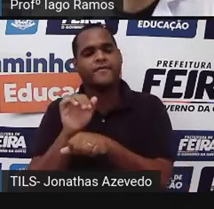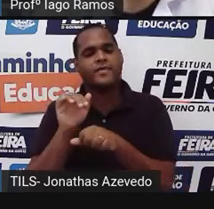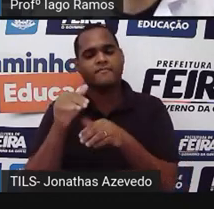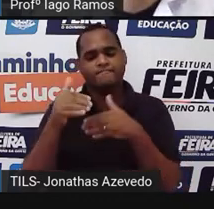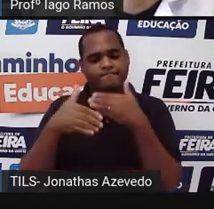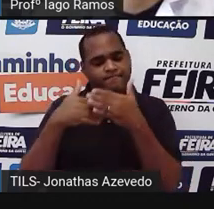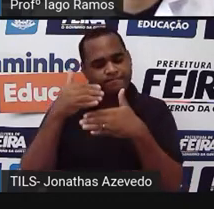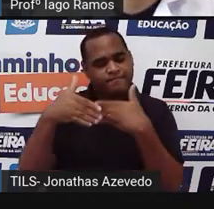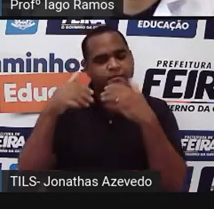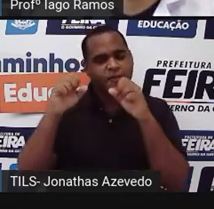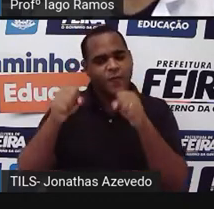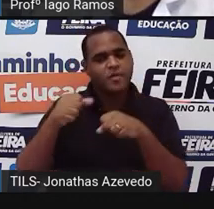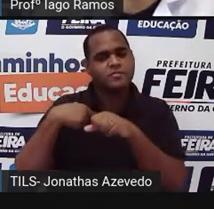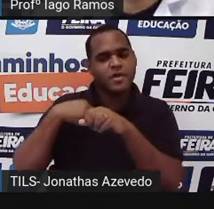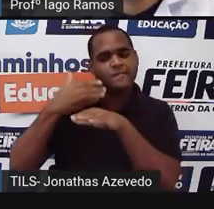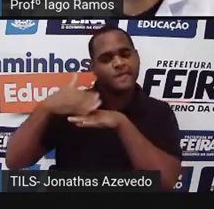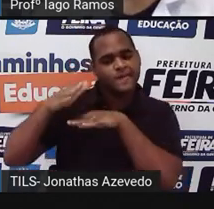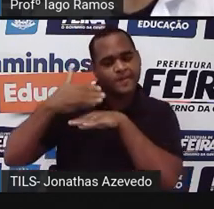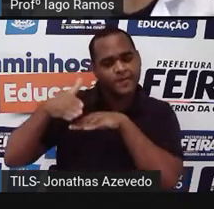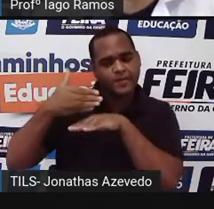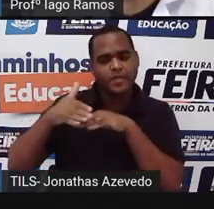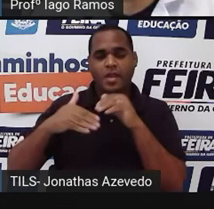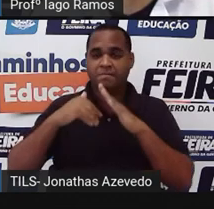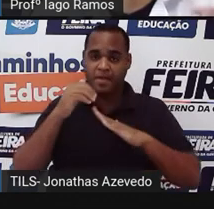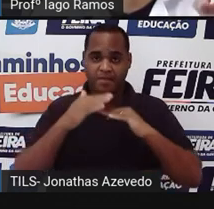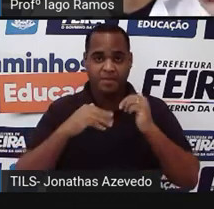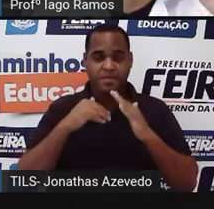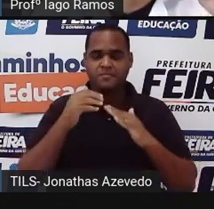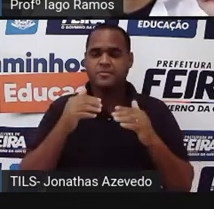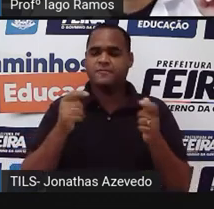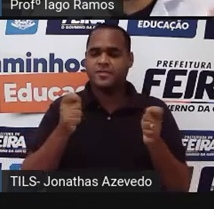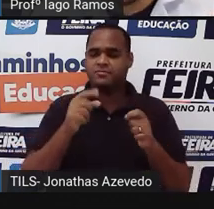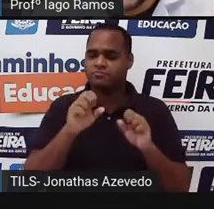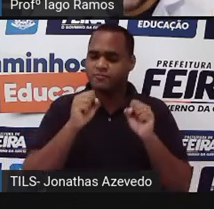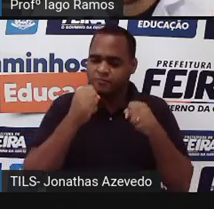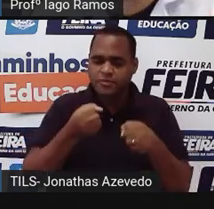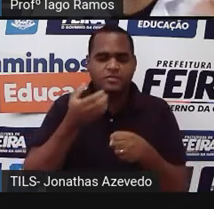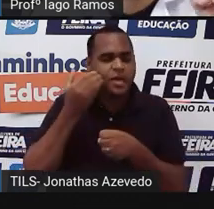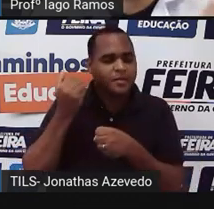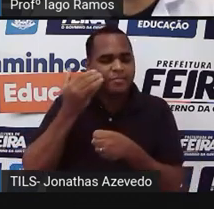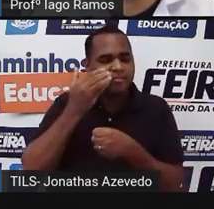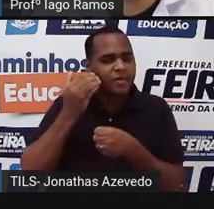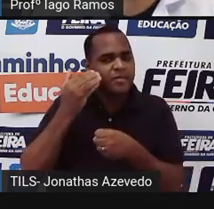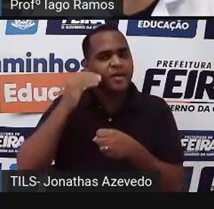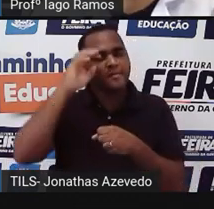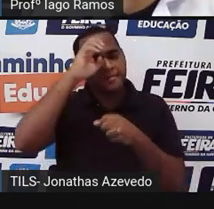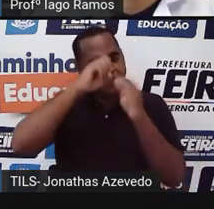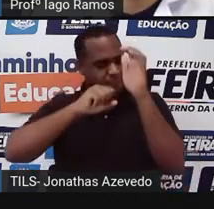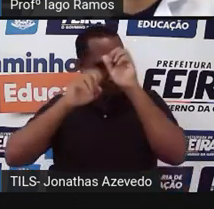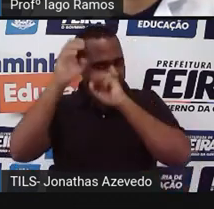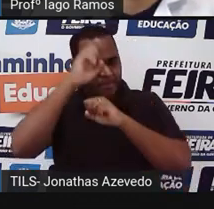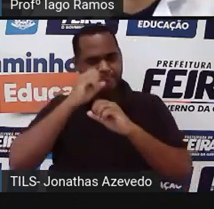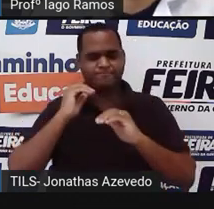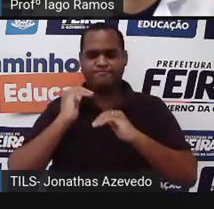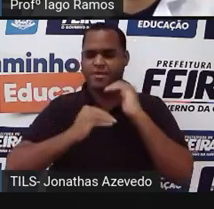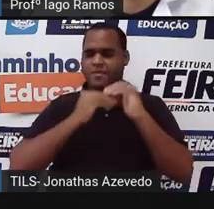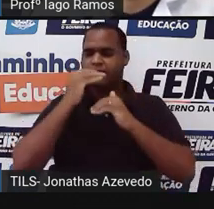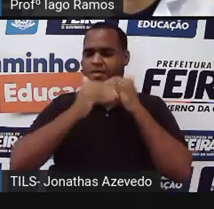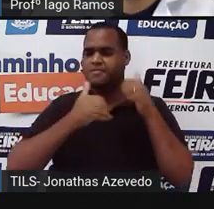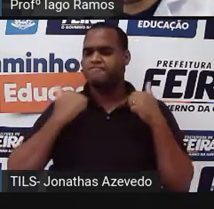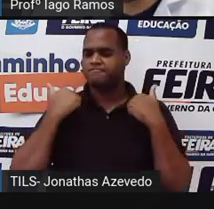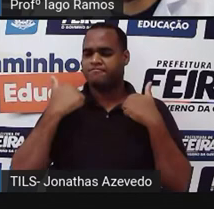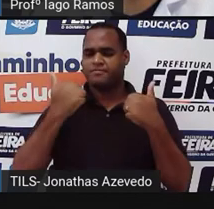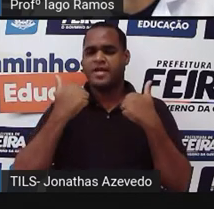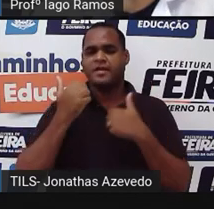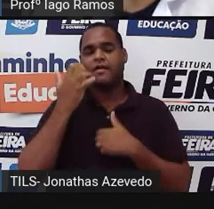for usando sempre que você precisar cada vez que você for usando você vai melhorando e vai ficando cada vez